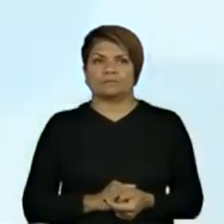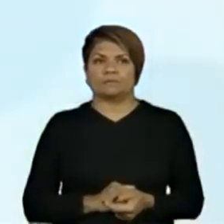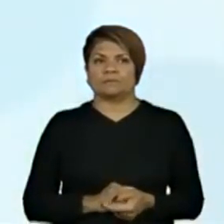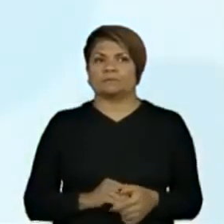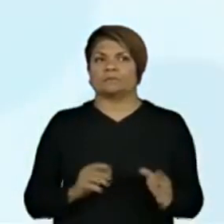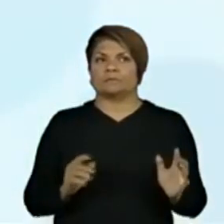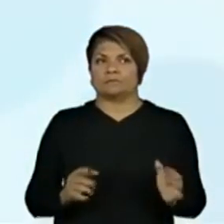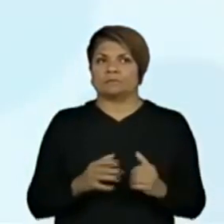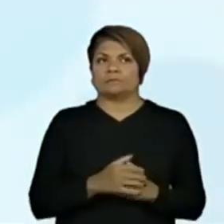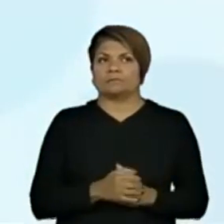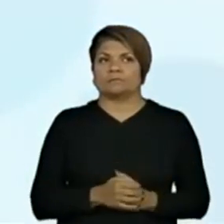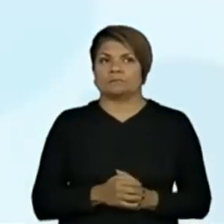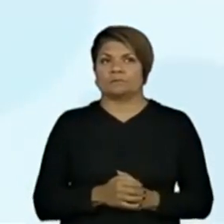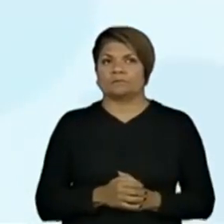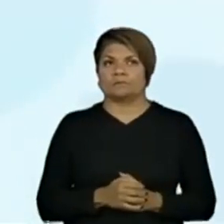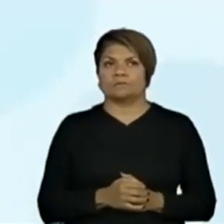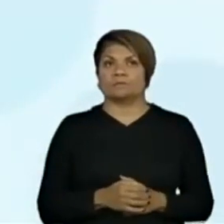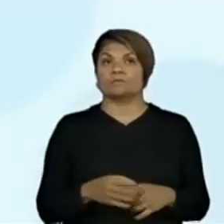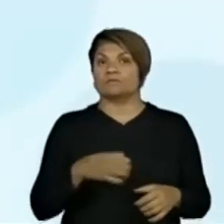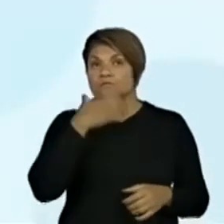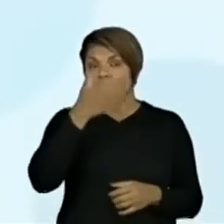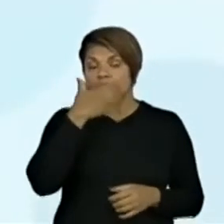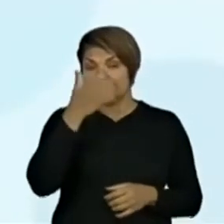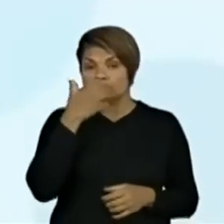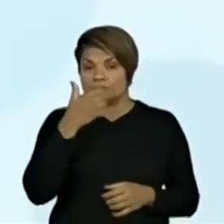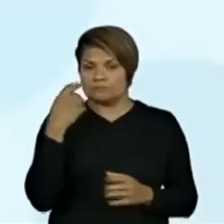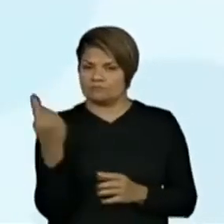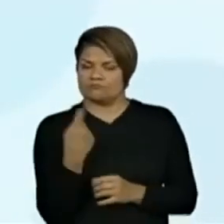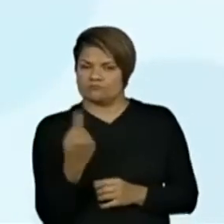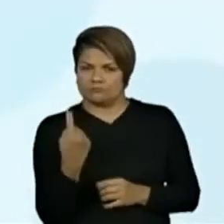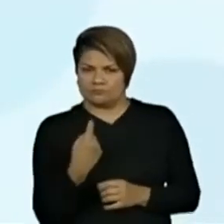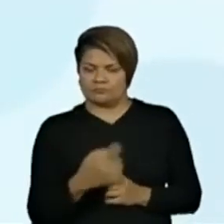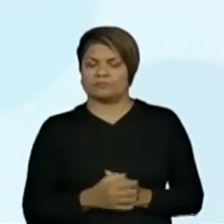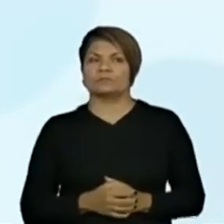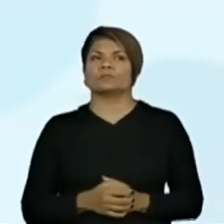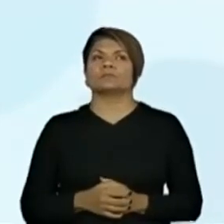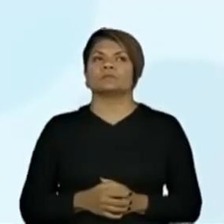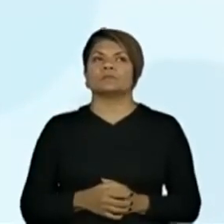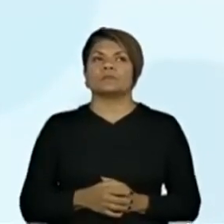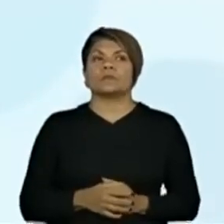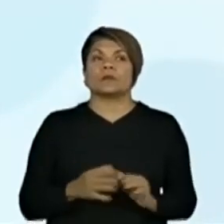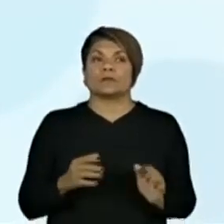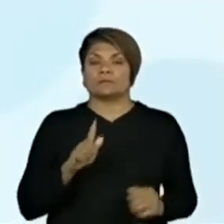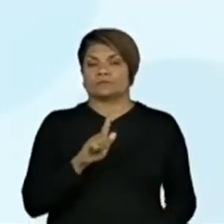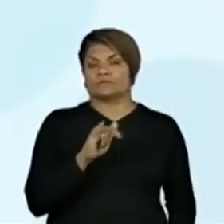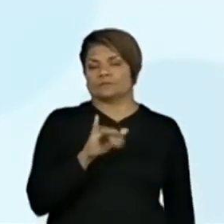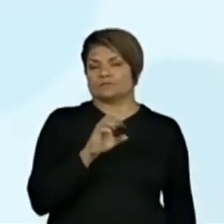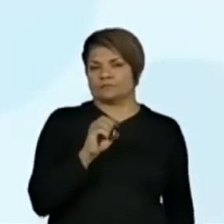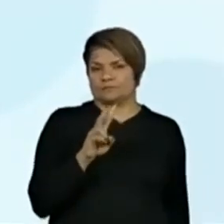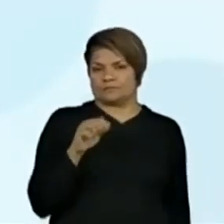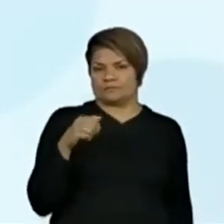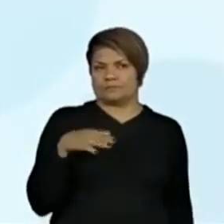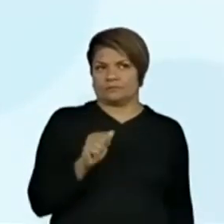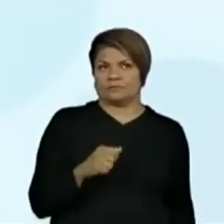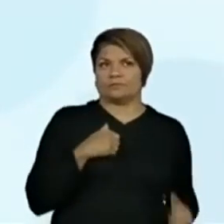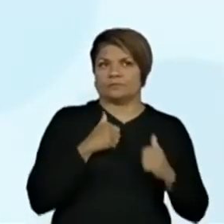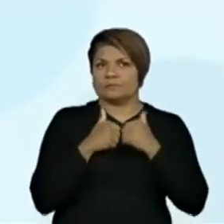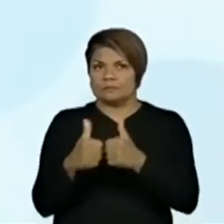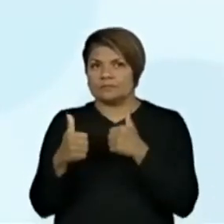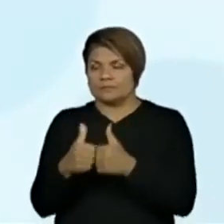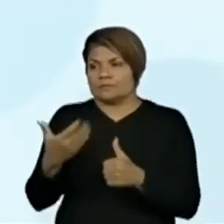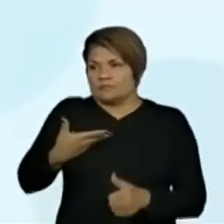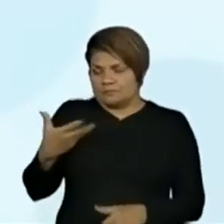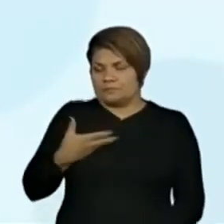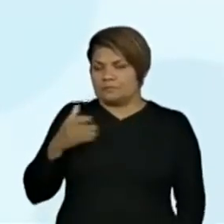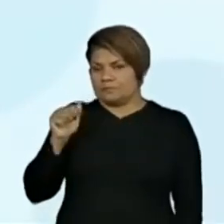Frutas para uma vitamina. 1. Giovanna acompanhou a amiga Ana Júlia à casa de seus avós